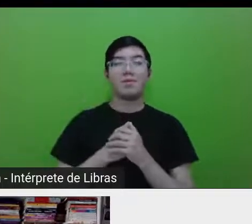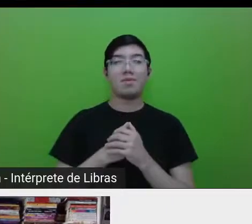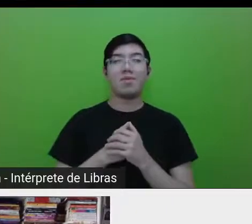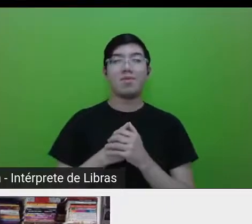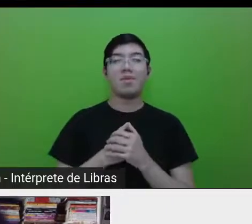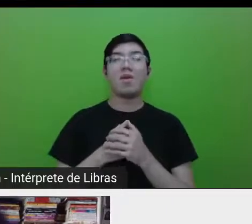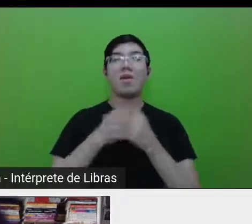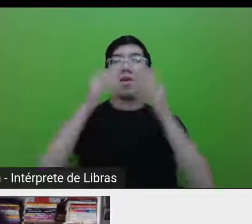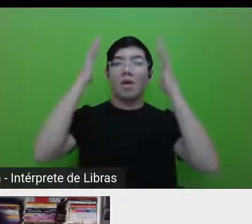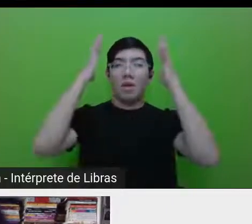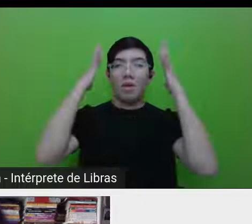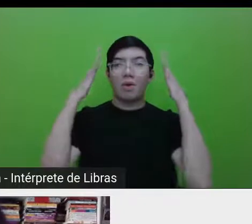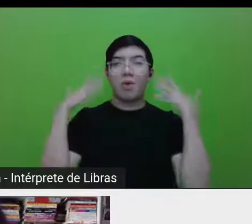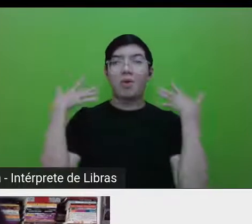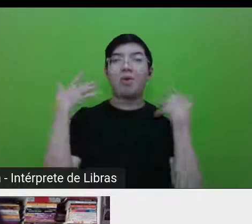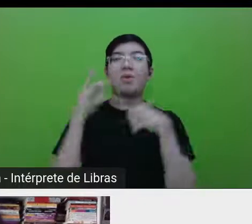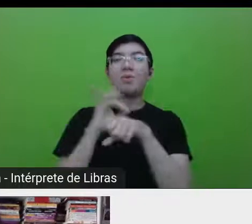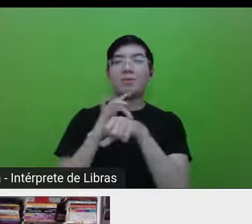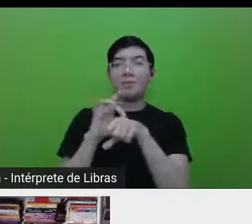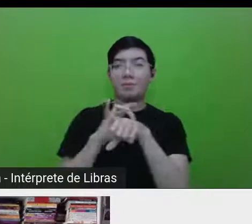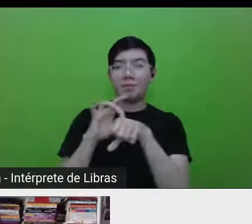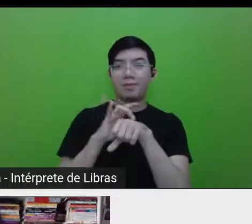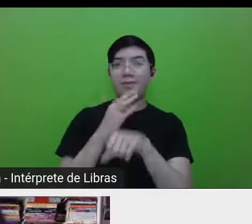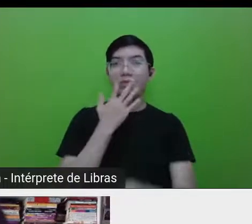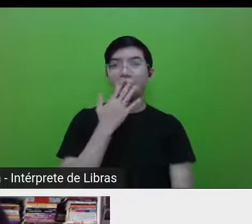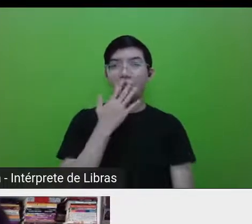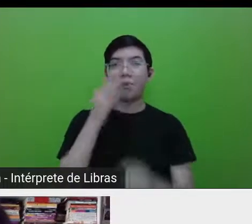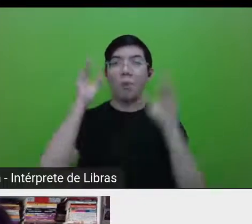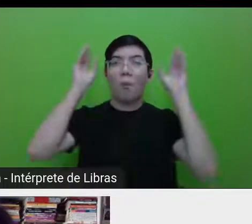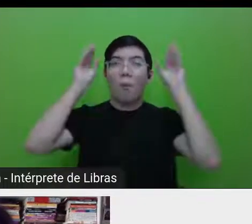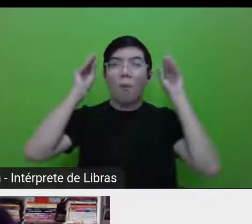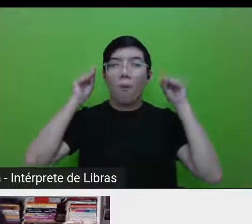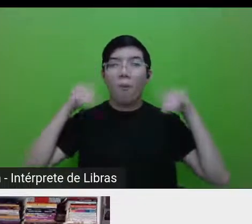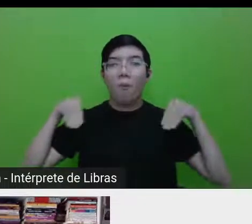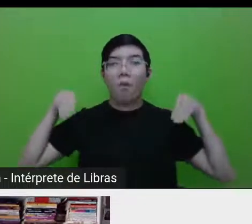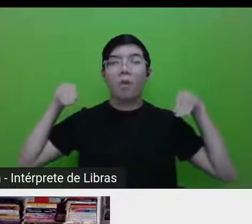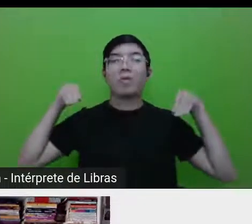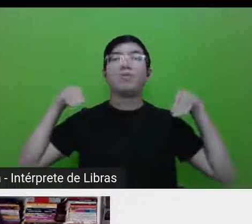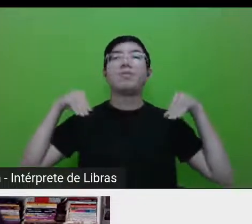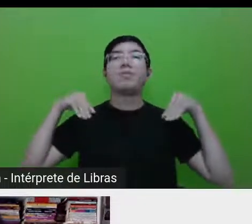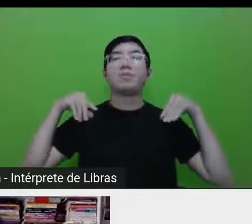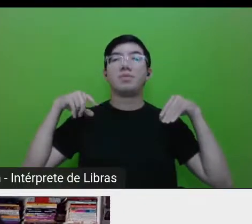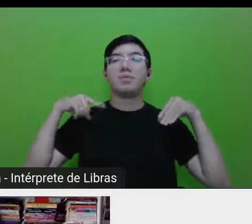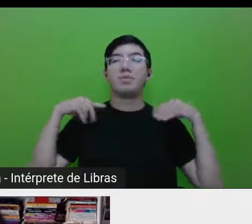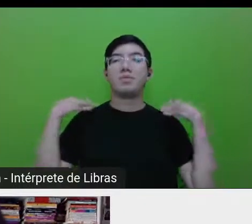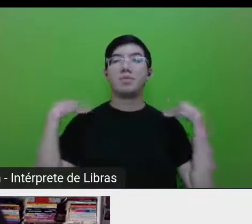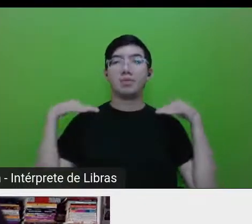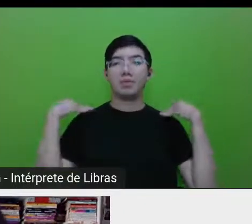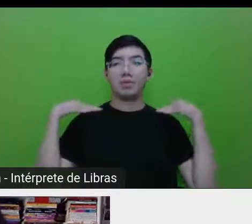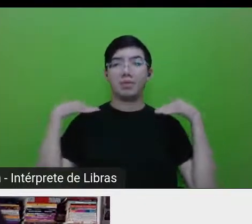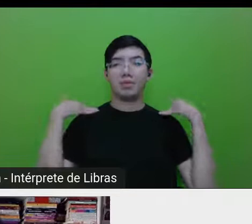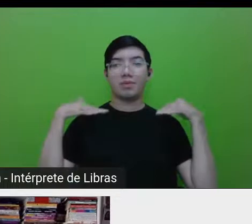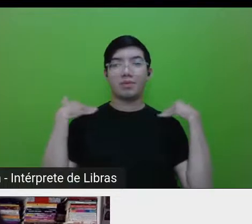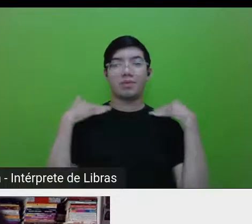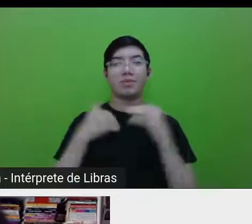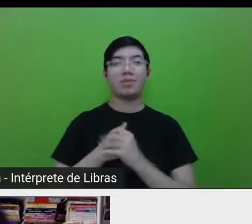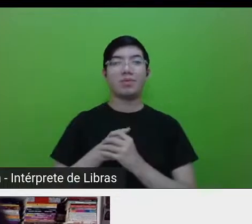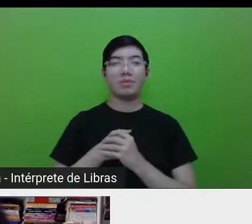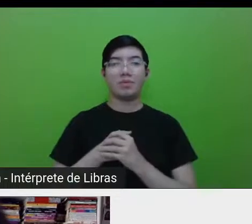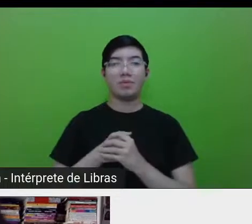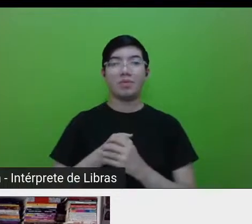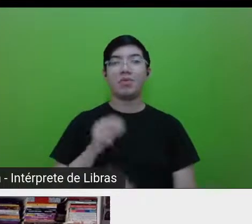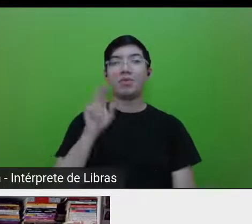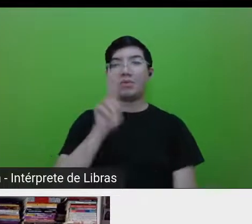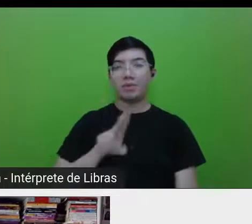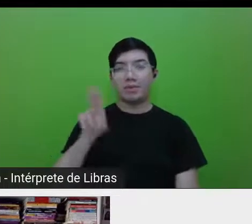escuros, pretos, lisos, cortados na altura do ombro. Eu também uso